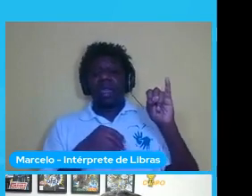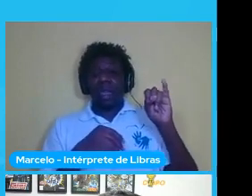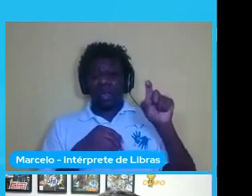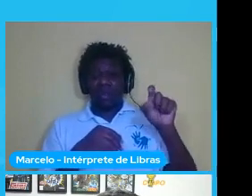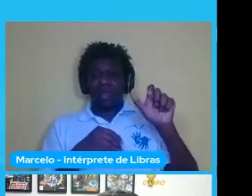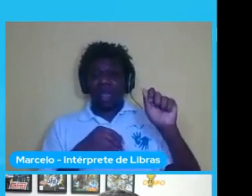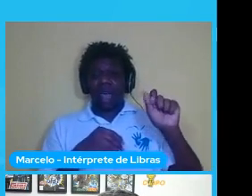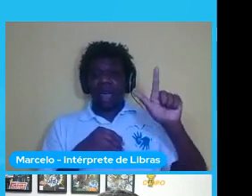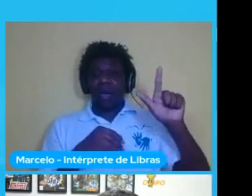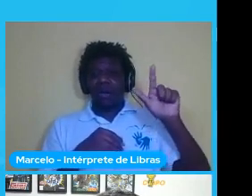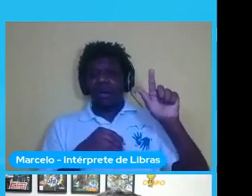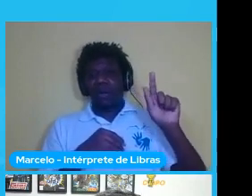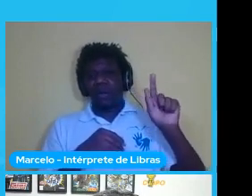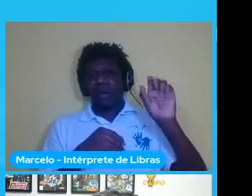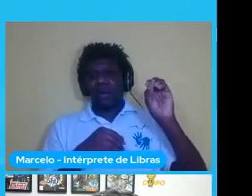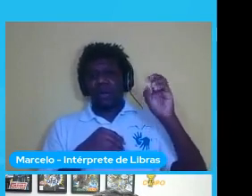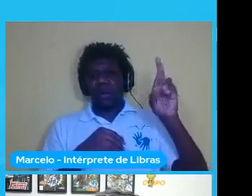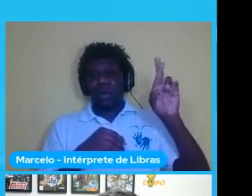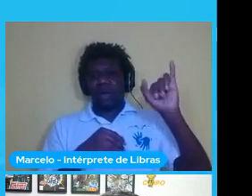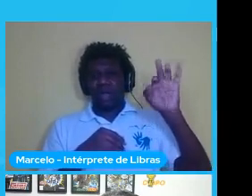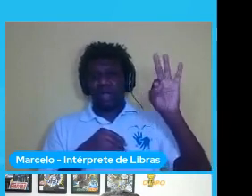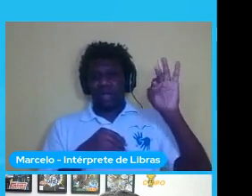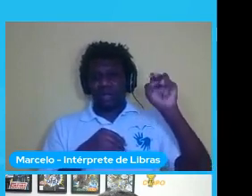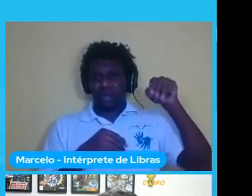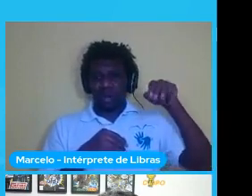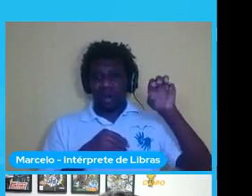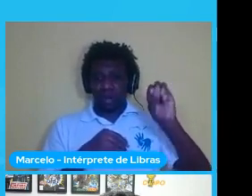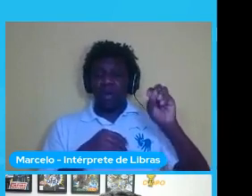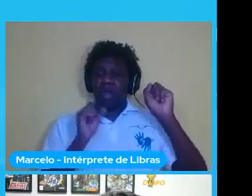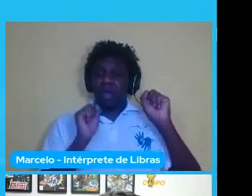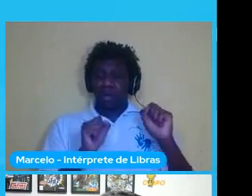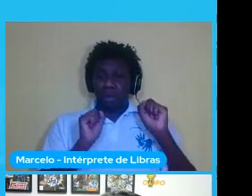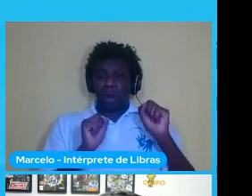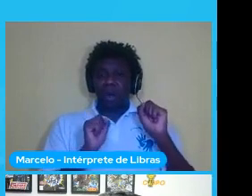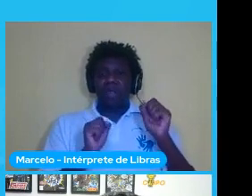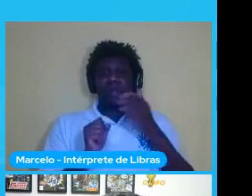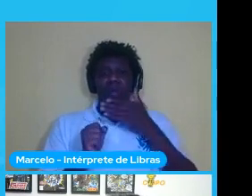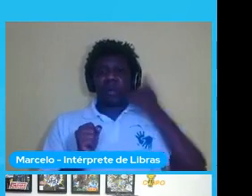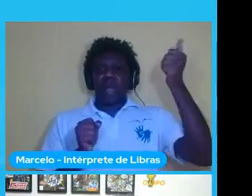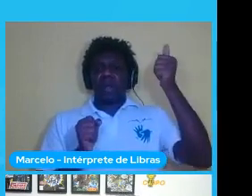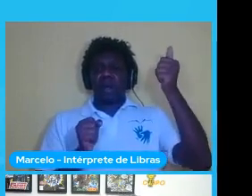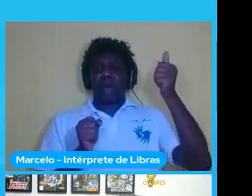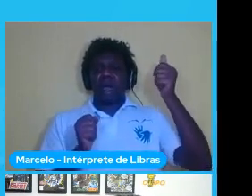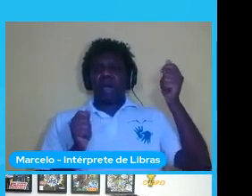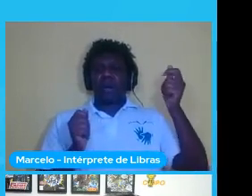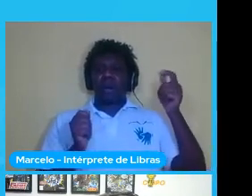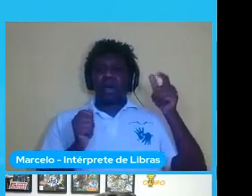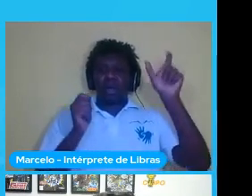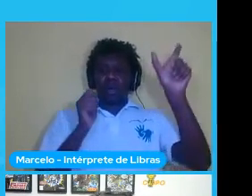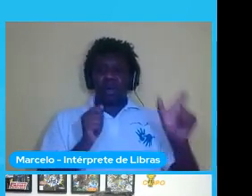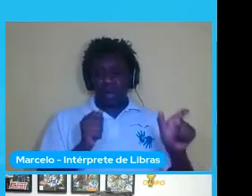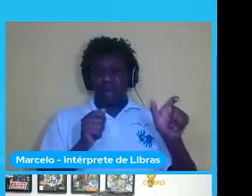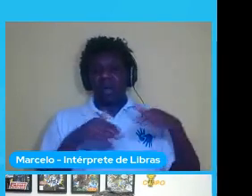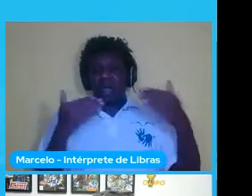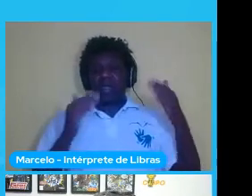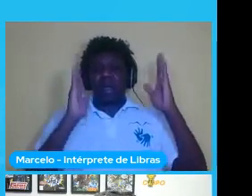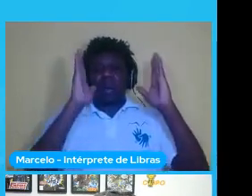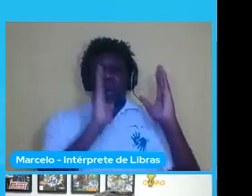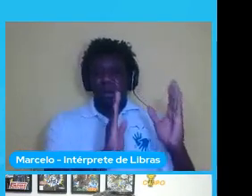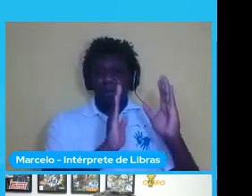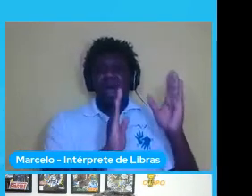e até levar à sociedade o que a gente pode melhorar como pessoa então essa é uma parte muito legal